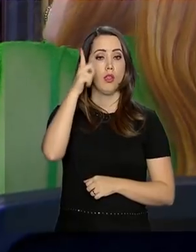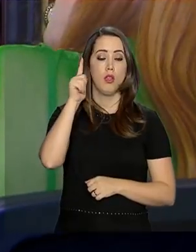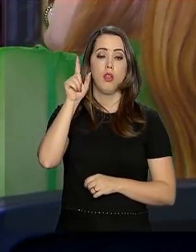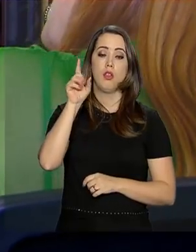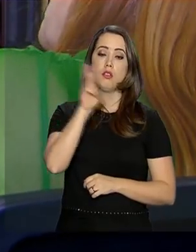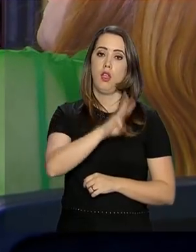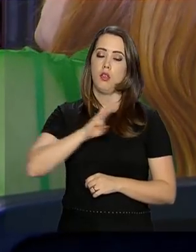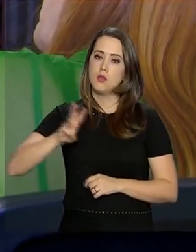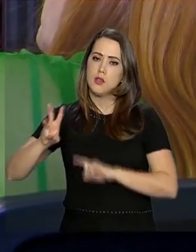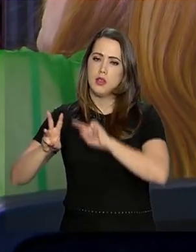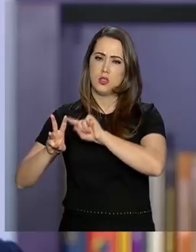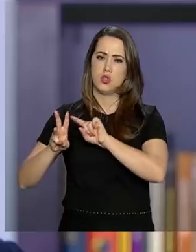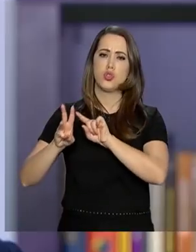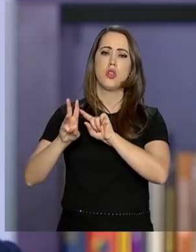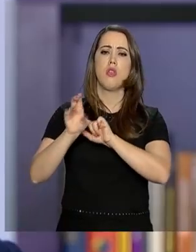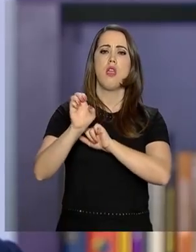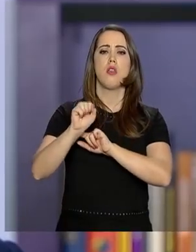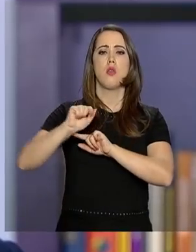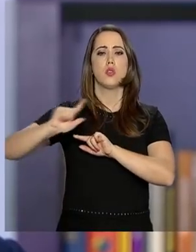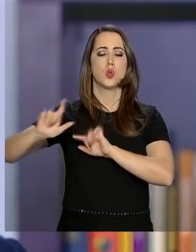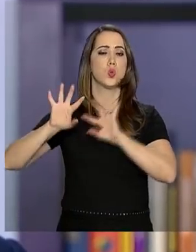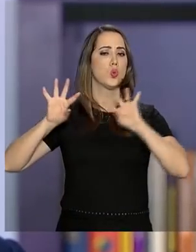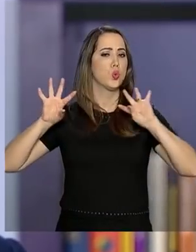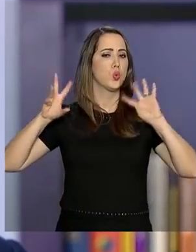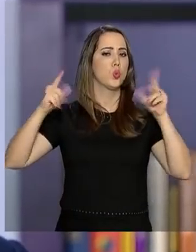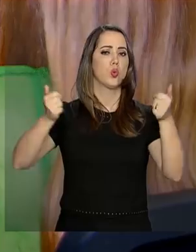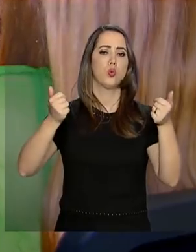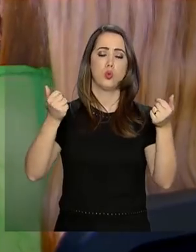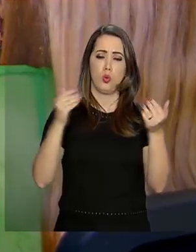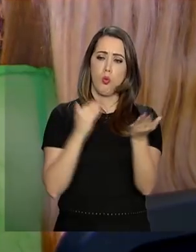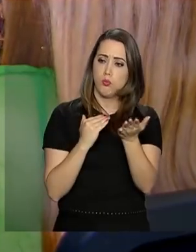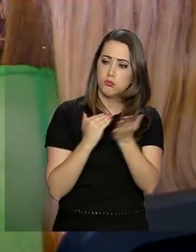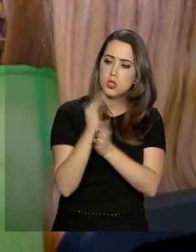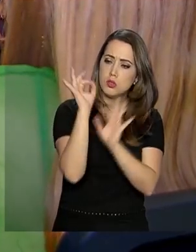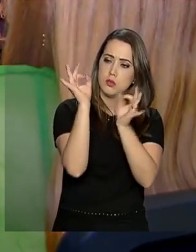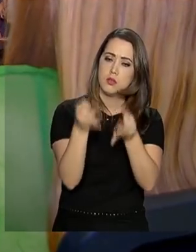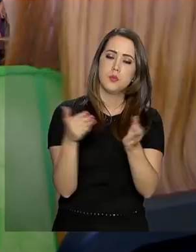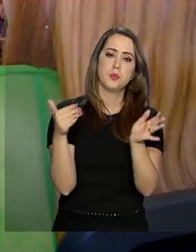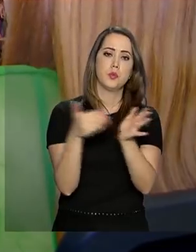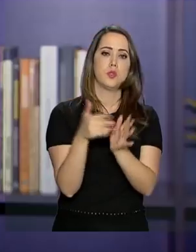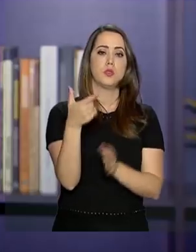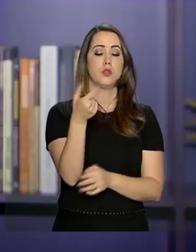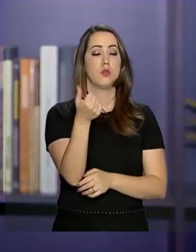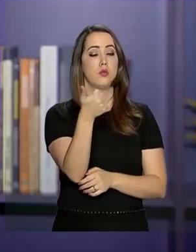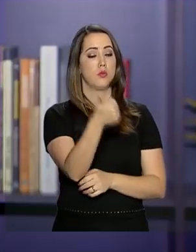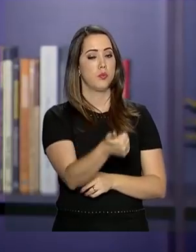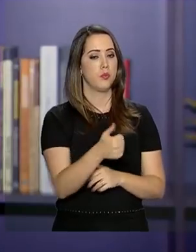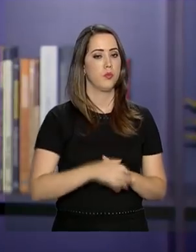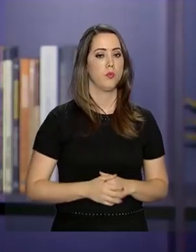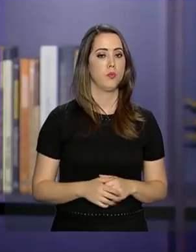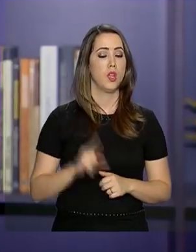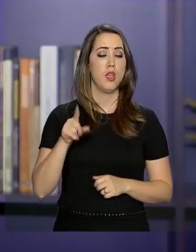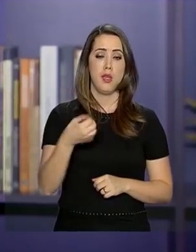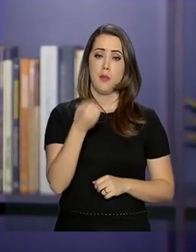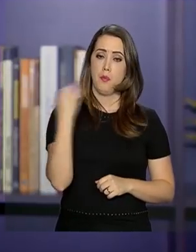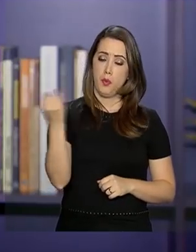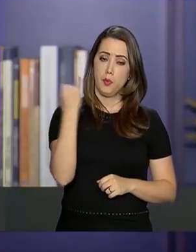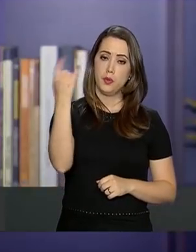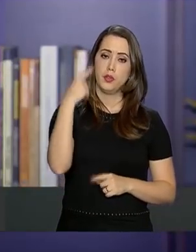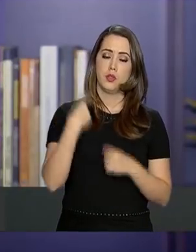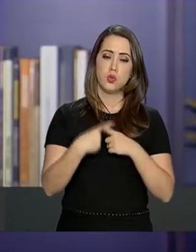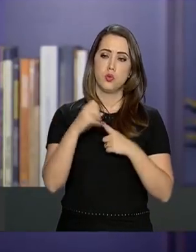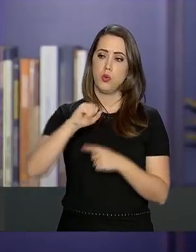plataforma do E-Social esteja totalmente implantada em 2021. A grande vantagem do E-Social